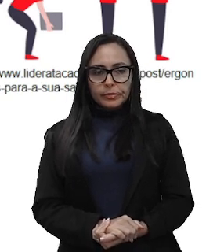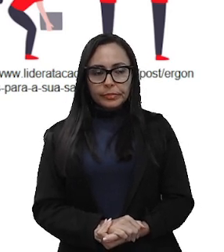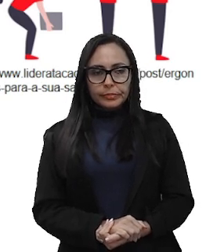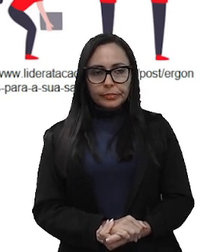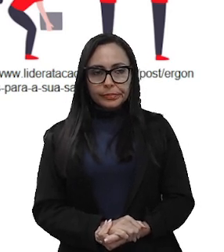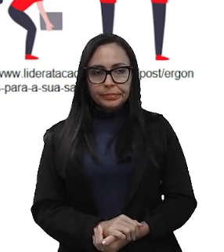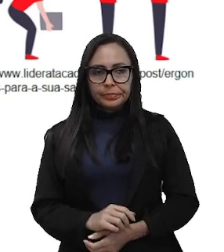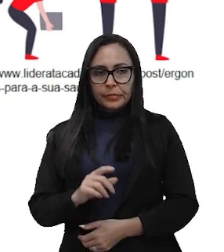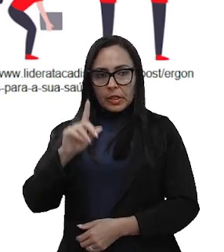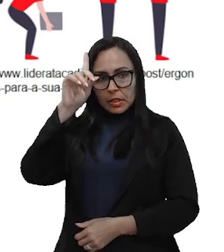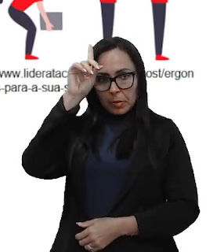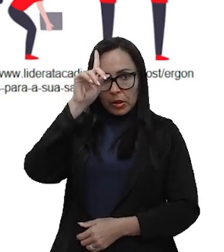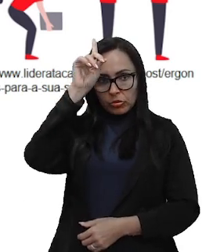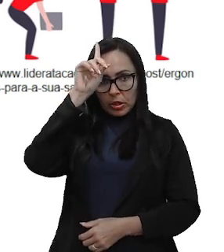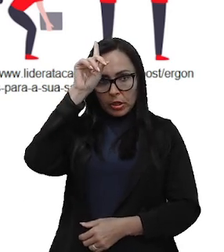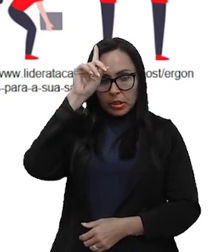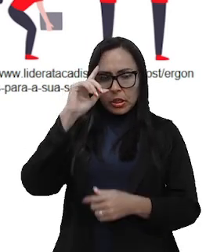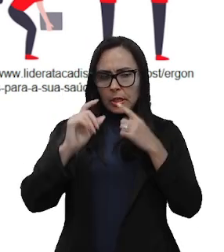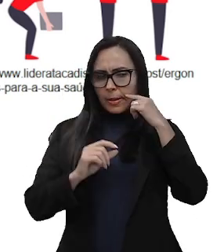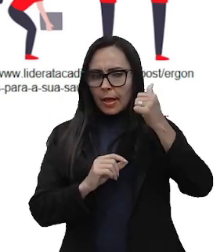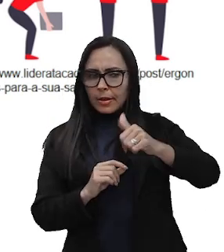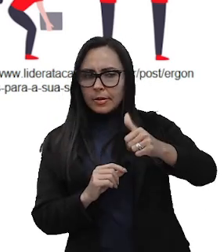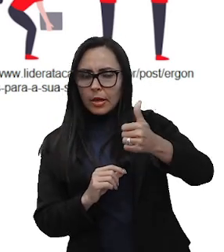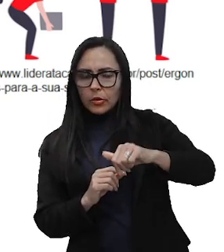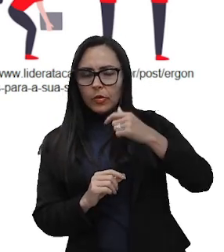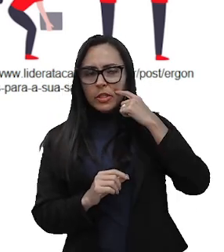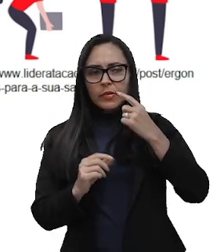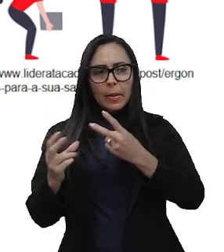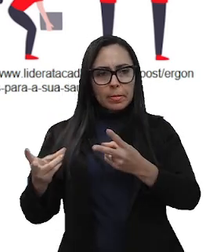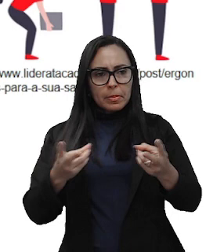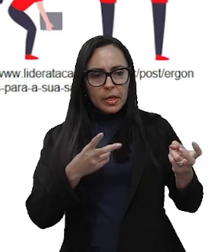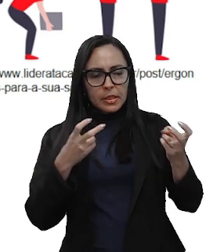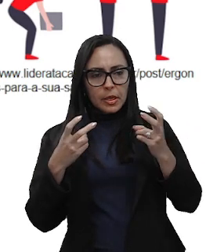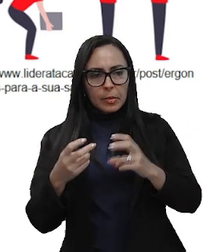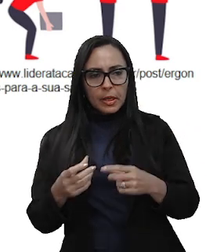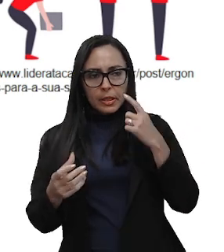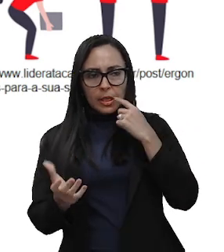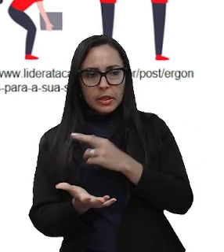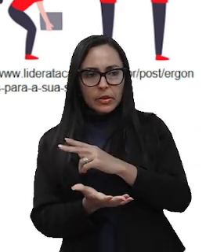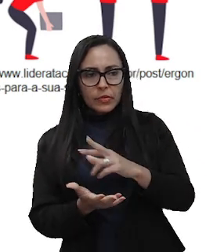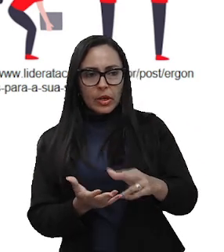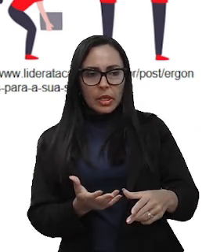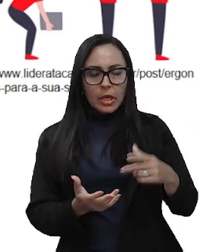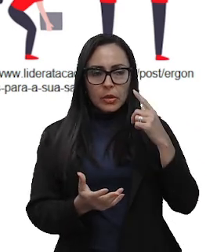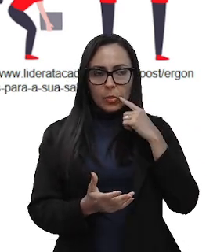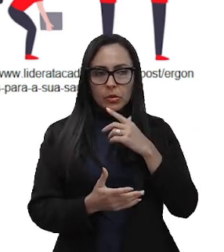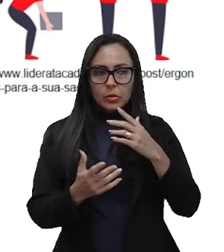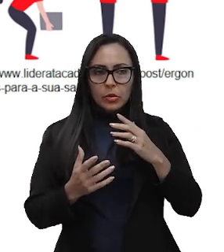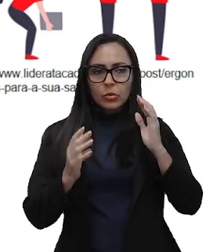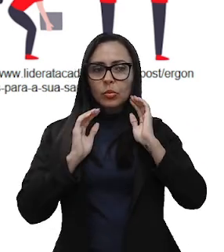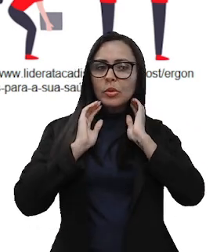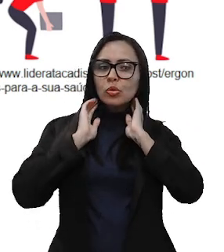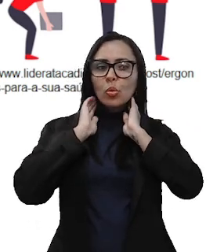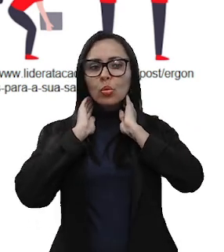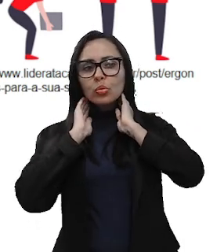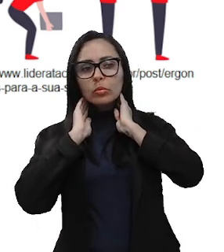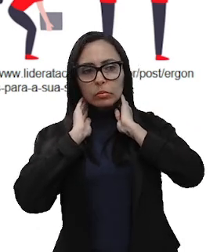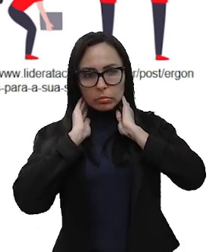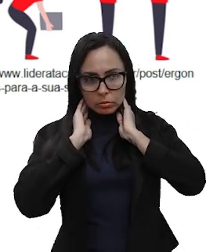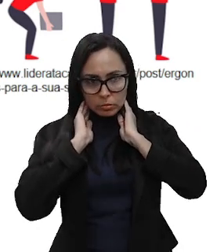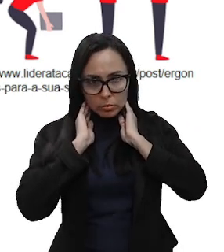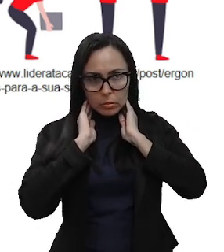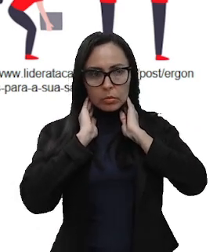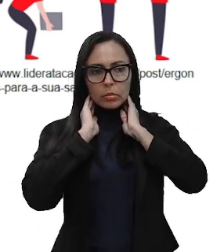última imagem aqui que a gente está analisando, você pode perceber que existem diferentes posicionamentos do pescoço para poder